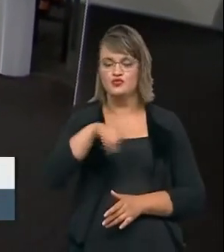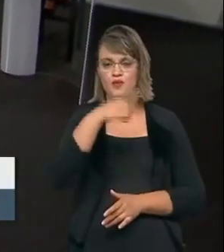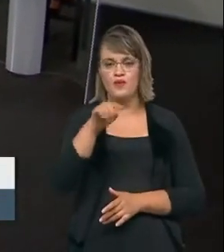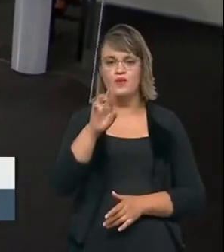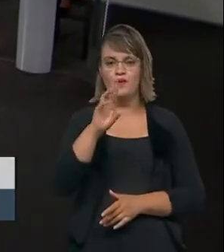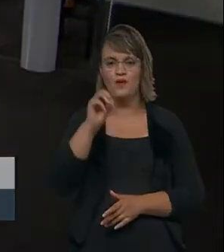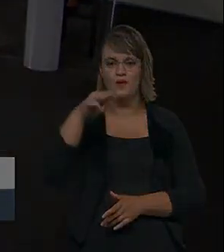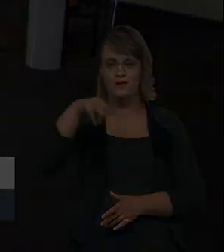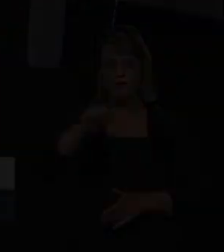João Roma.